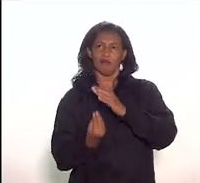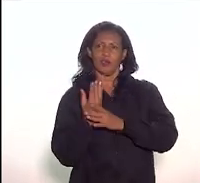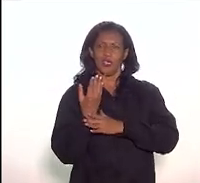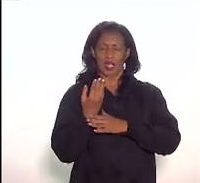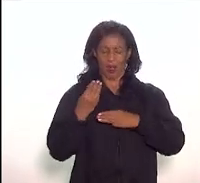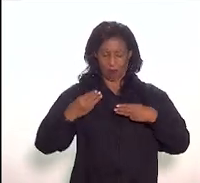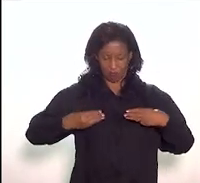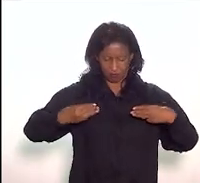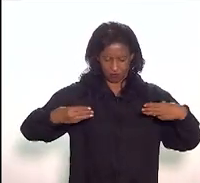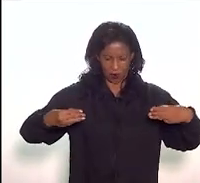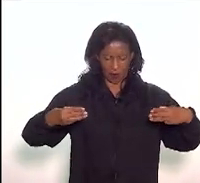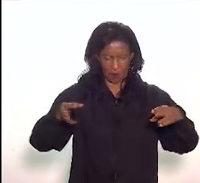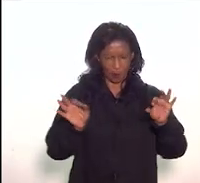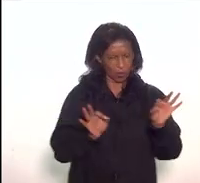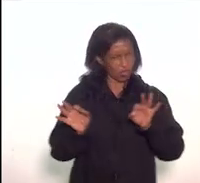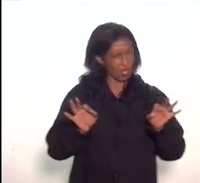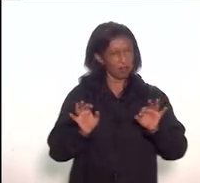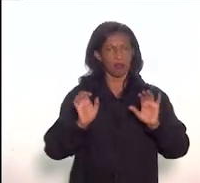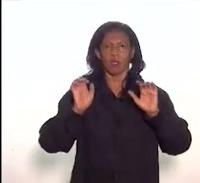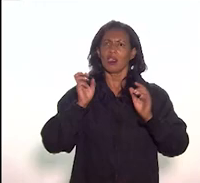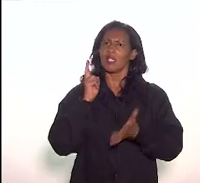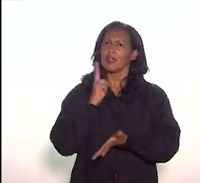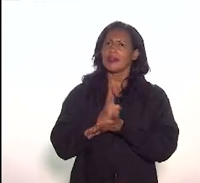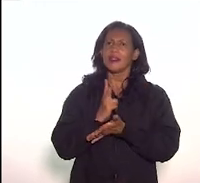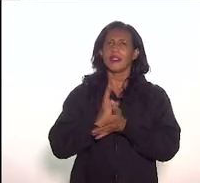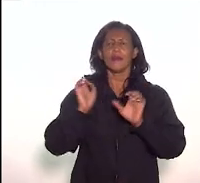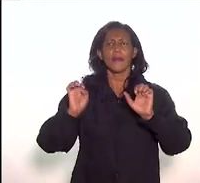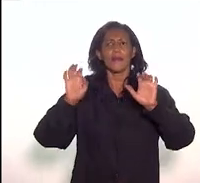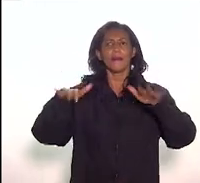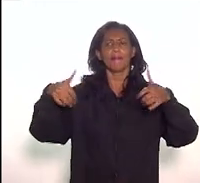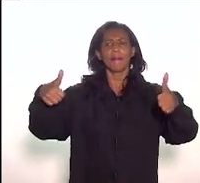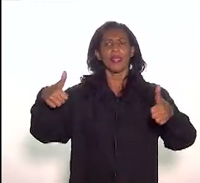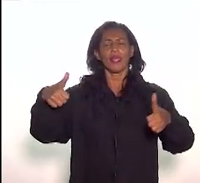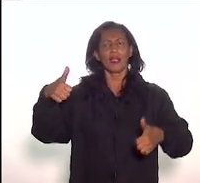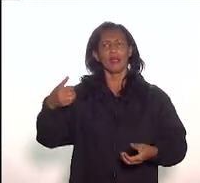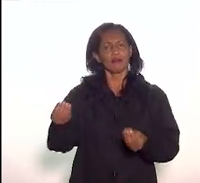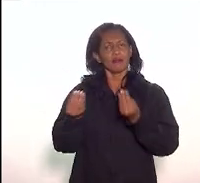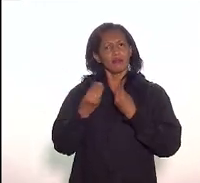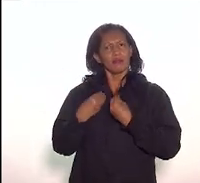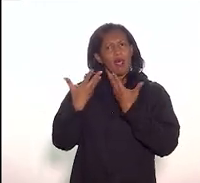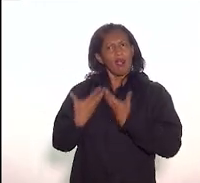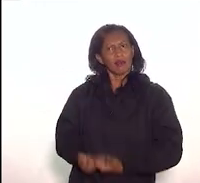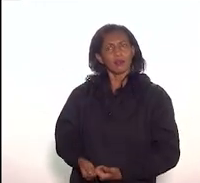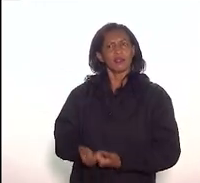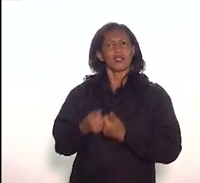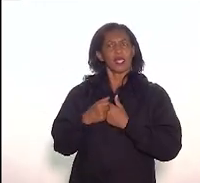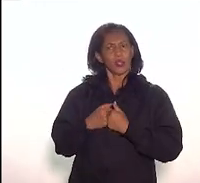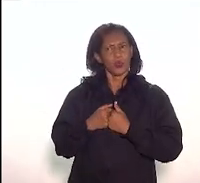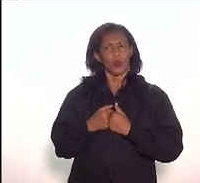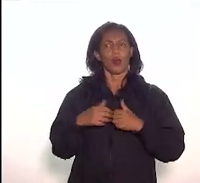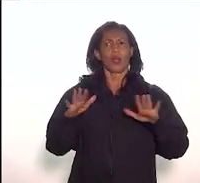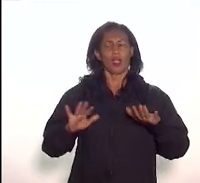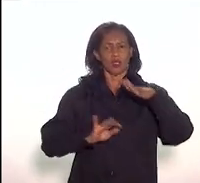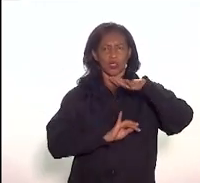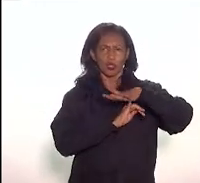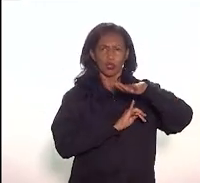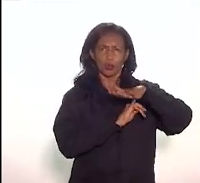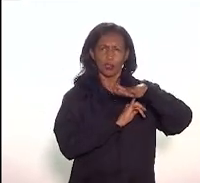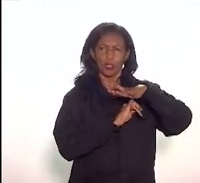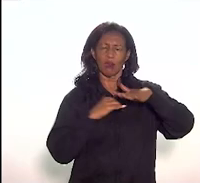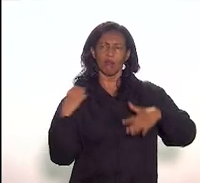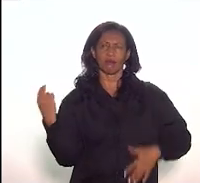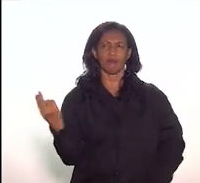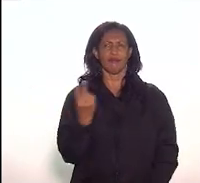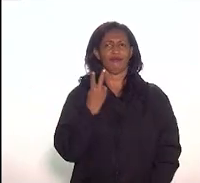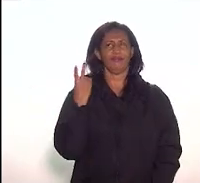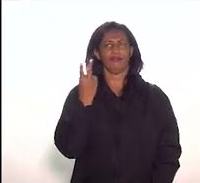projetos são sempre bem-vindos entre os profissionais museólogos, pois essas instituições são por excelência seus